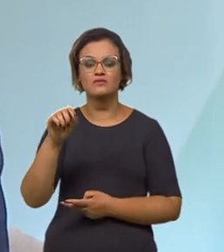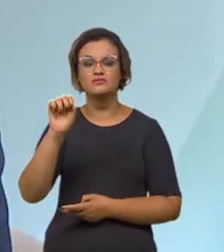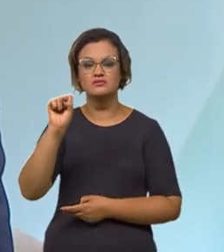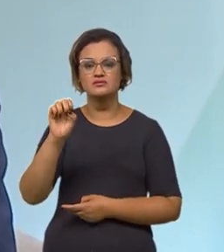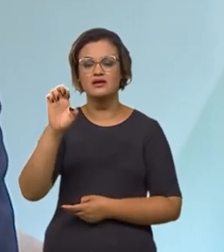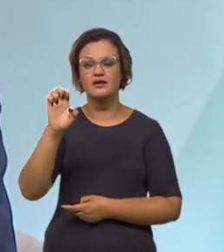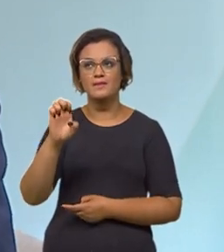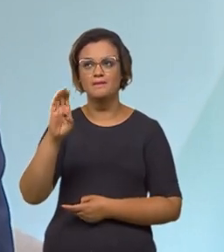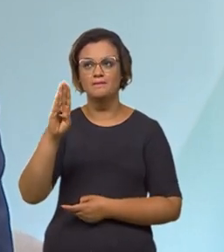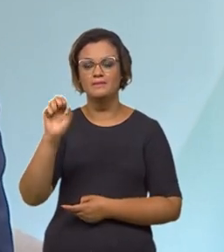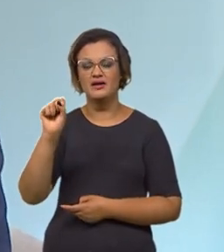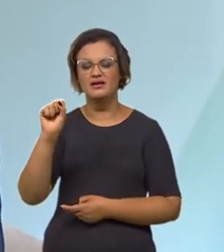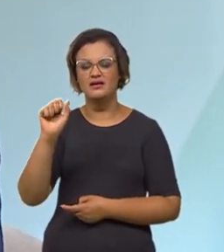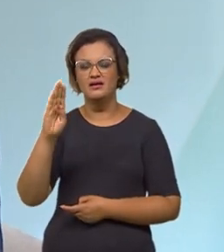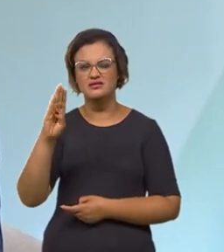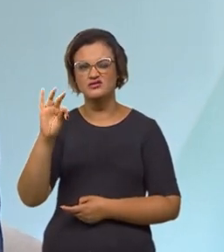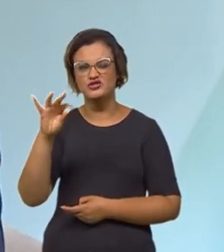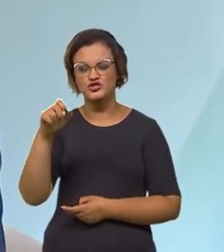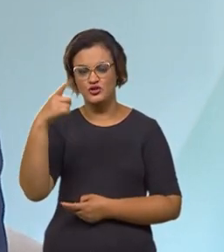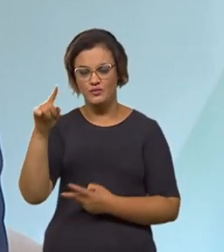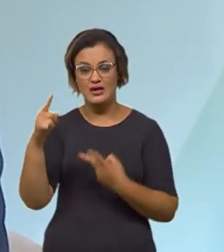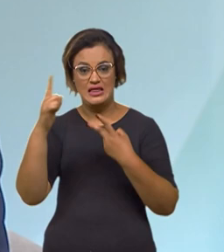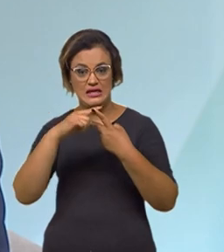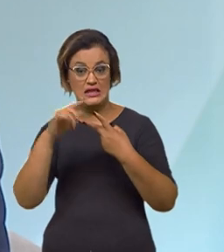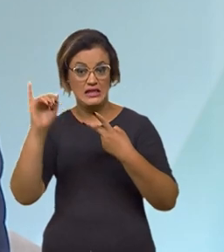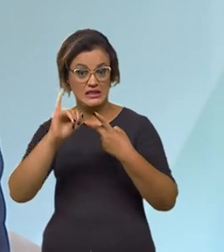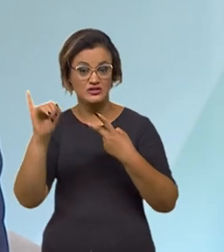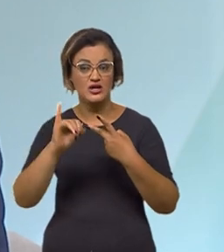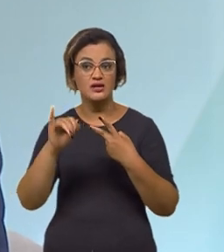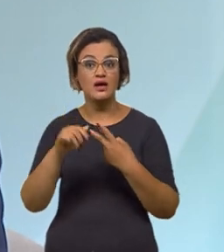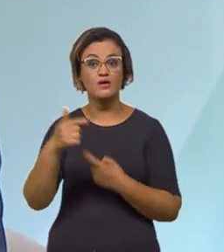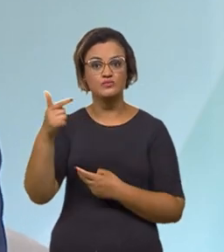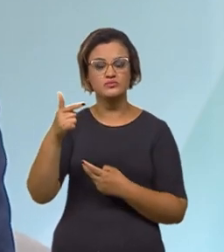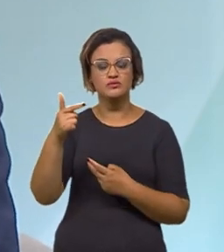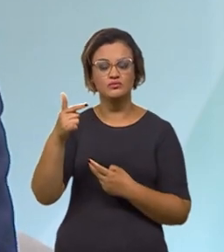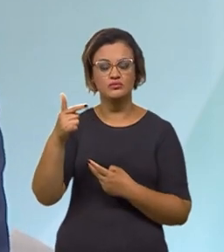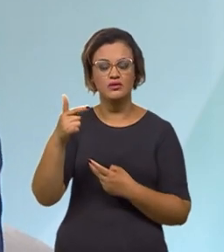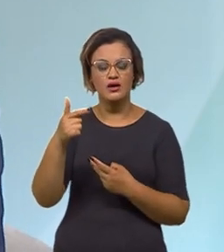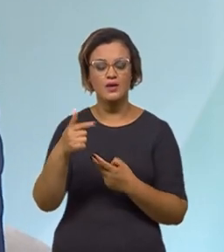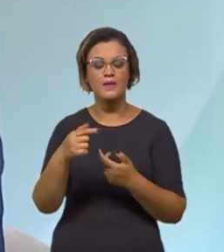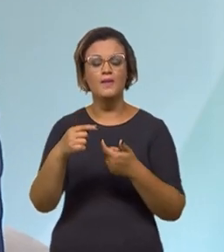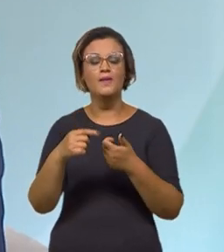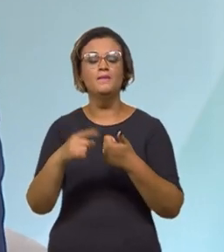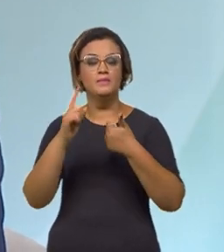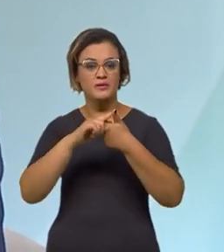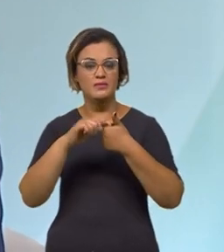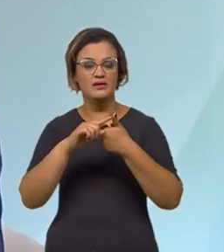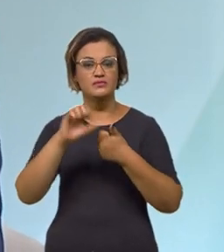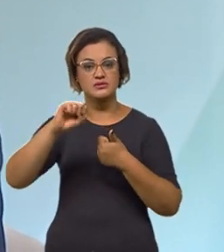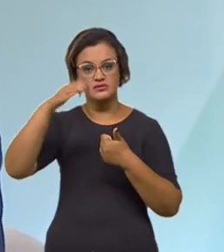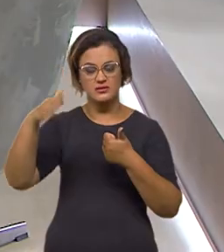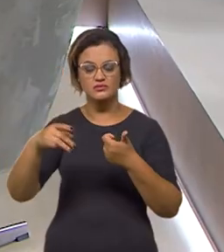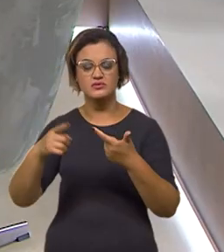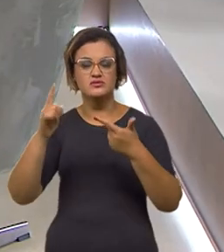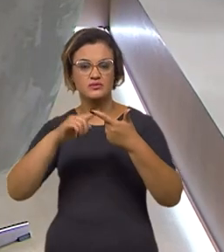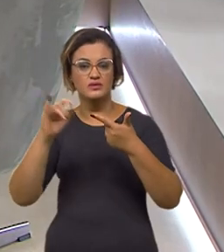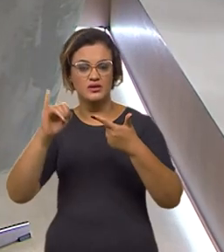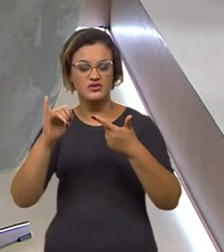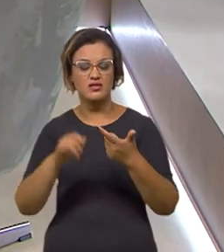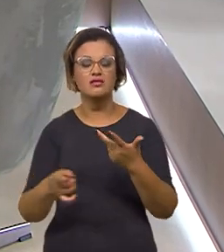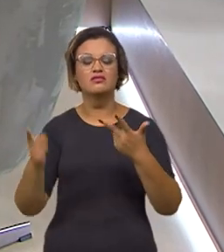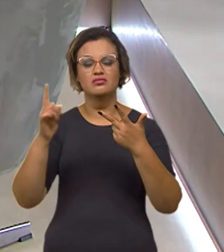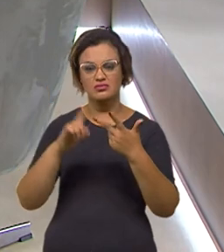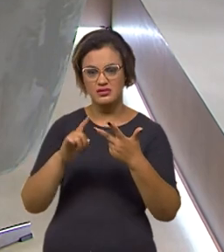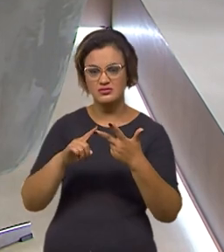Esses dois postos são extremamente interessantes. Itajaí é o segundo maior hub no país hoje, depois de Santos, em movimentação de containers. E o Porto Santos vem,